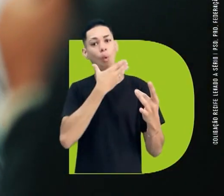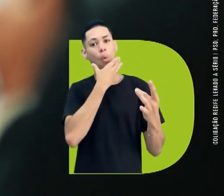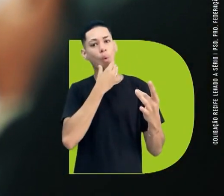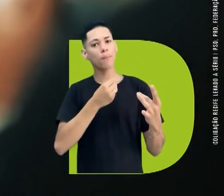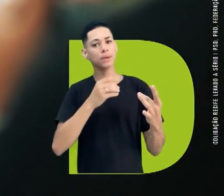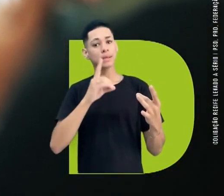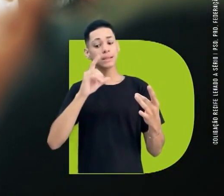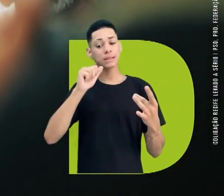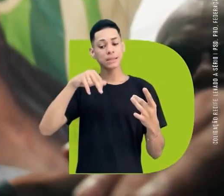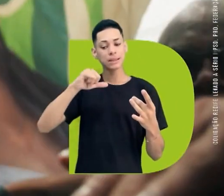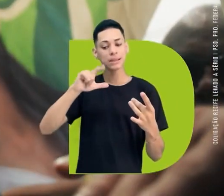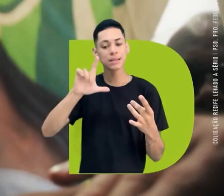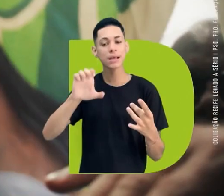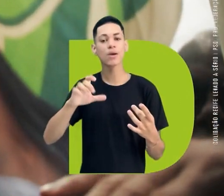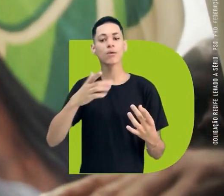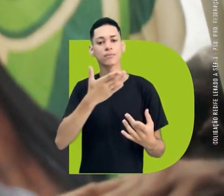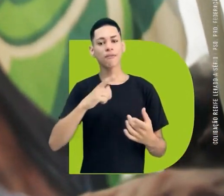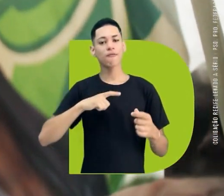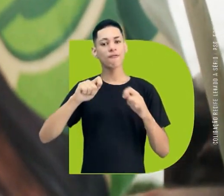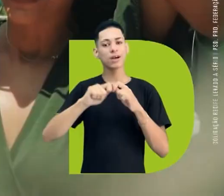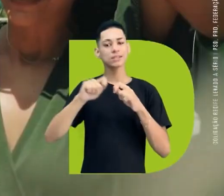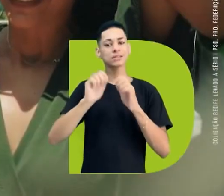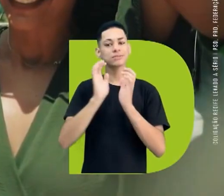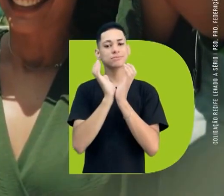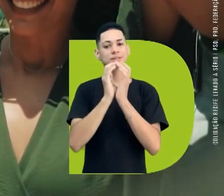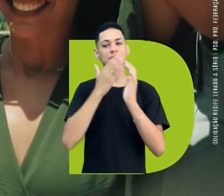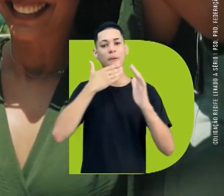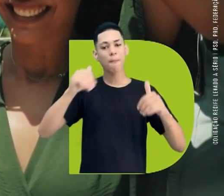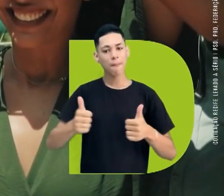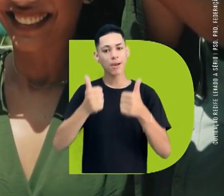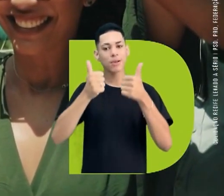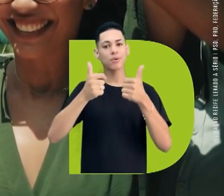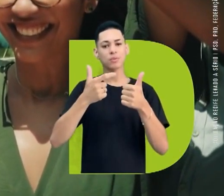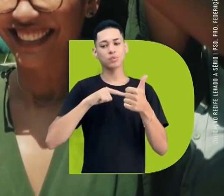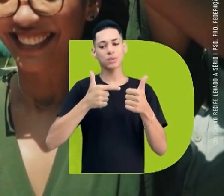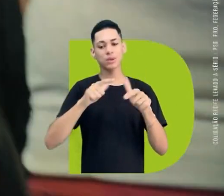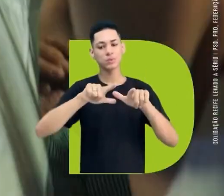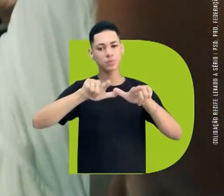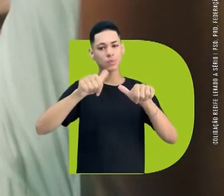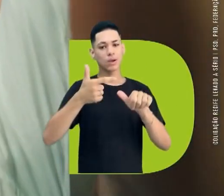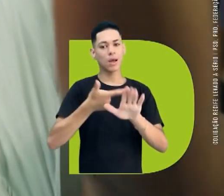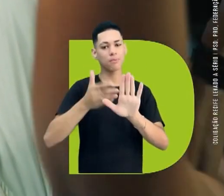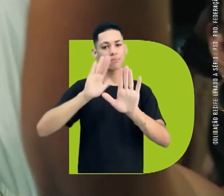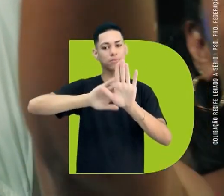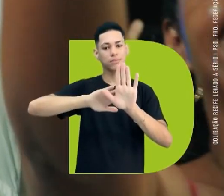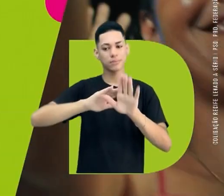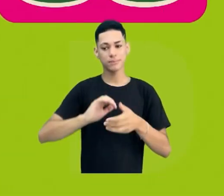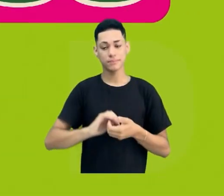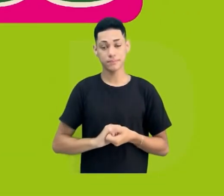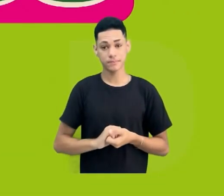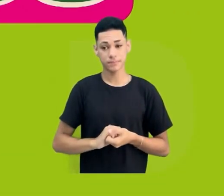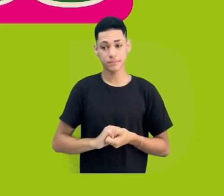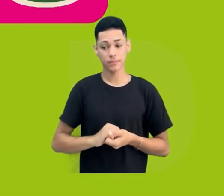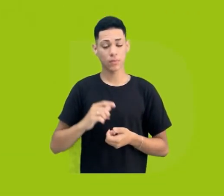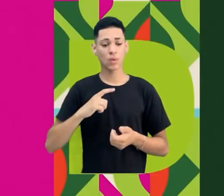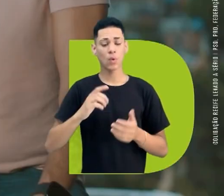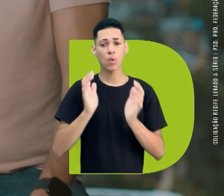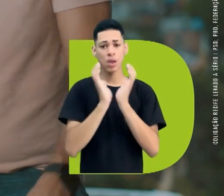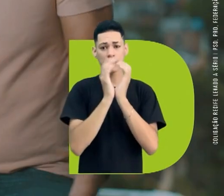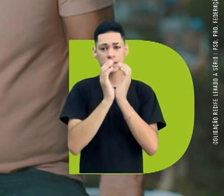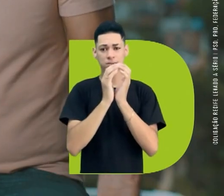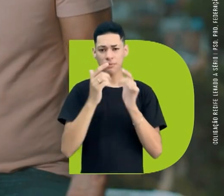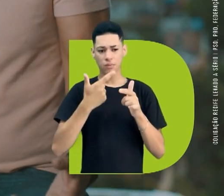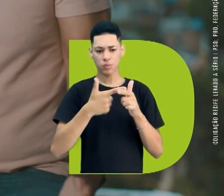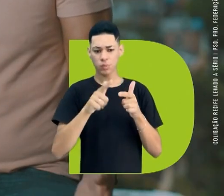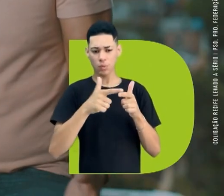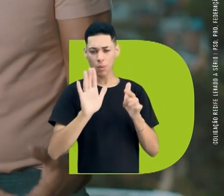presta atenção nesse cabra, Daniel Coelho, pra fazer um Recife melhor sem filtro. O